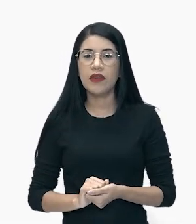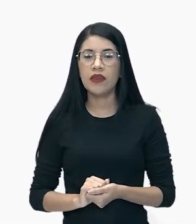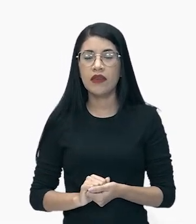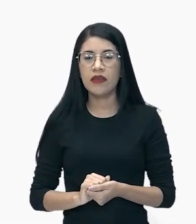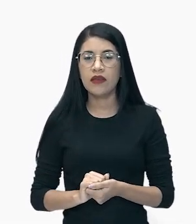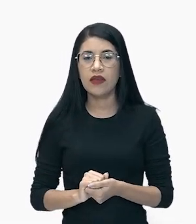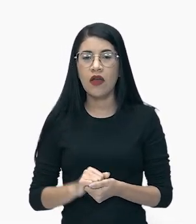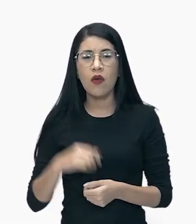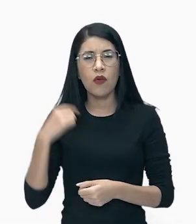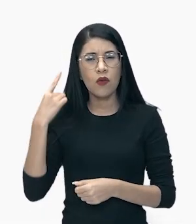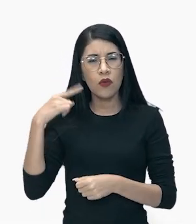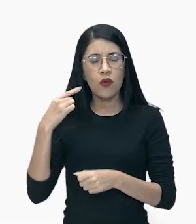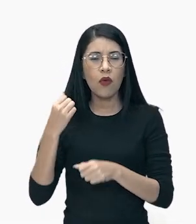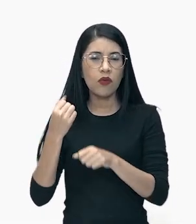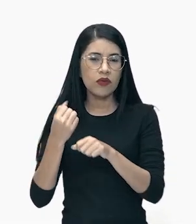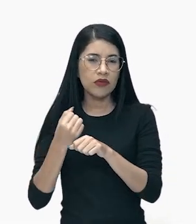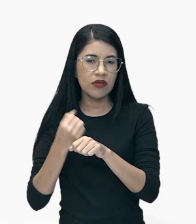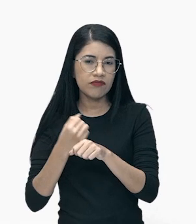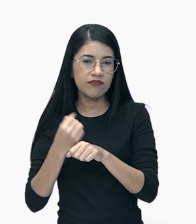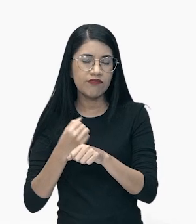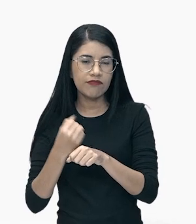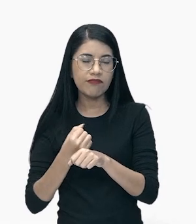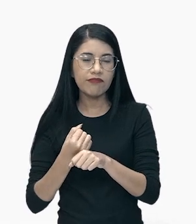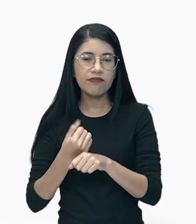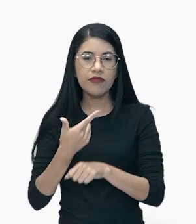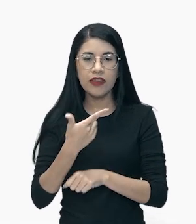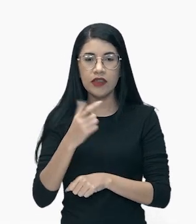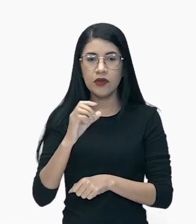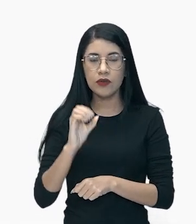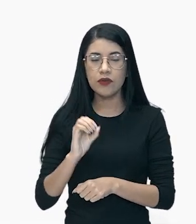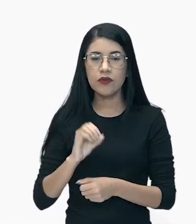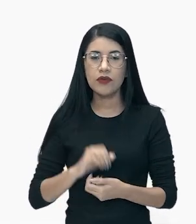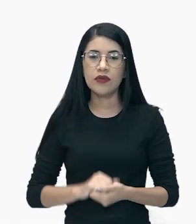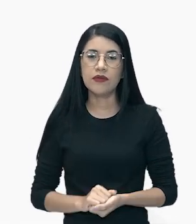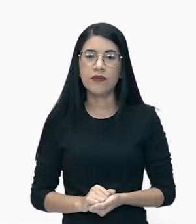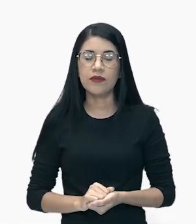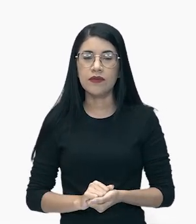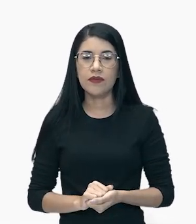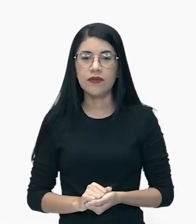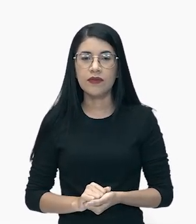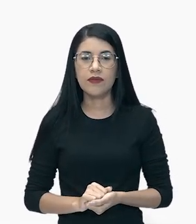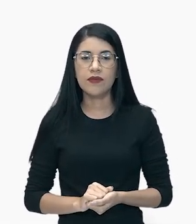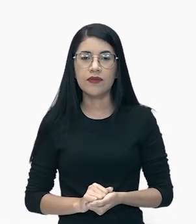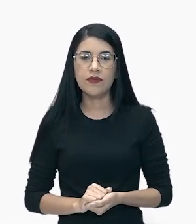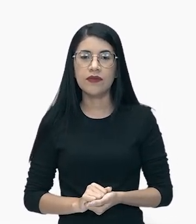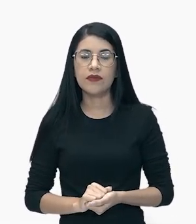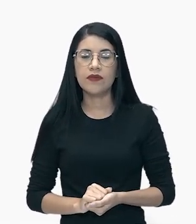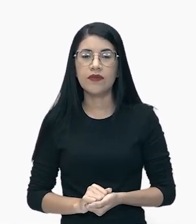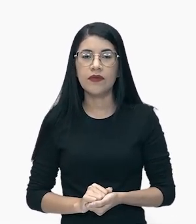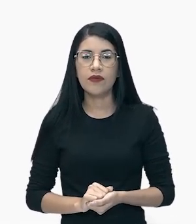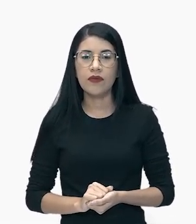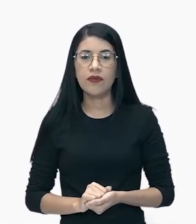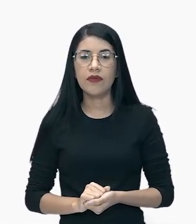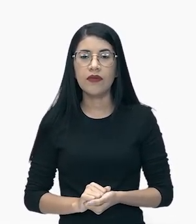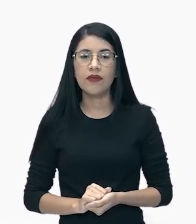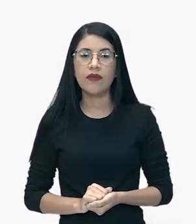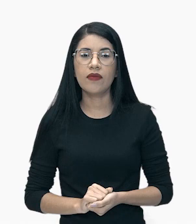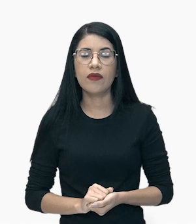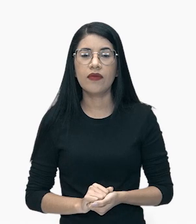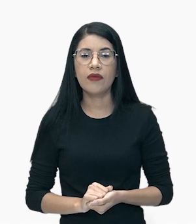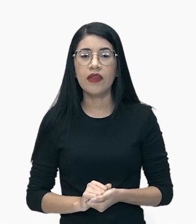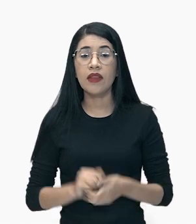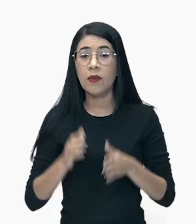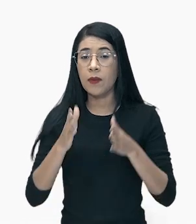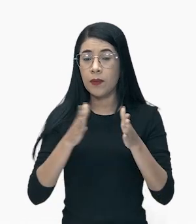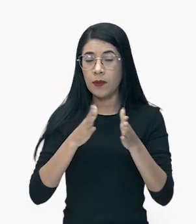meio, marrom do professor, marromeno, significa, em português, os loucos anos 20. Esse